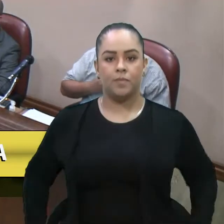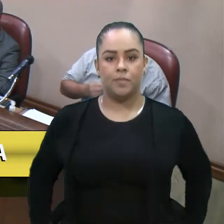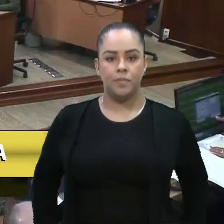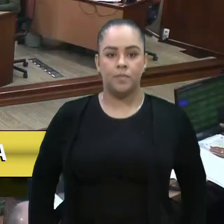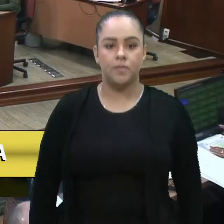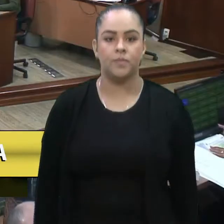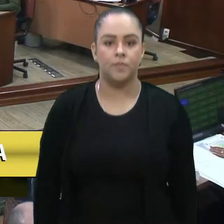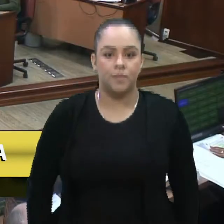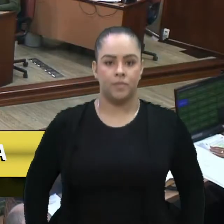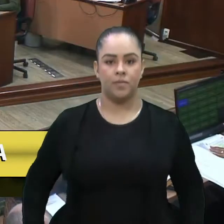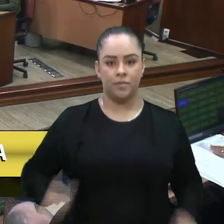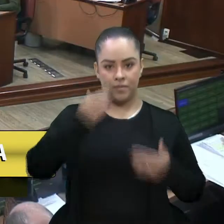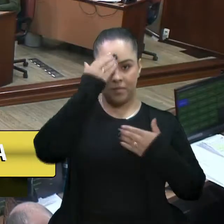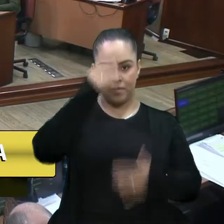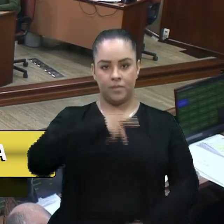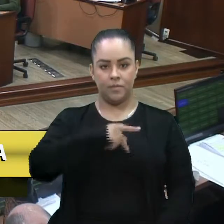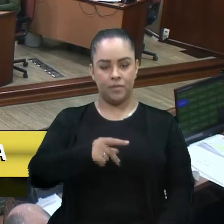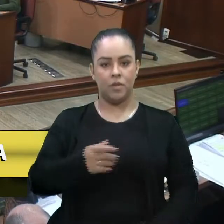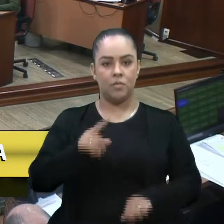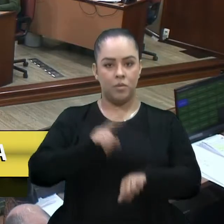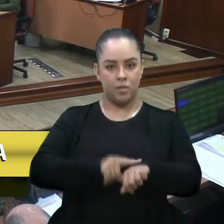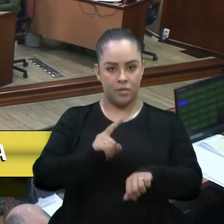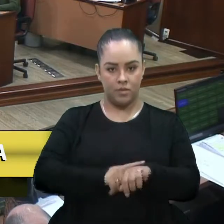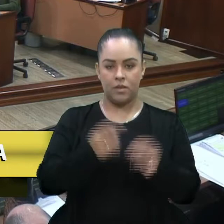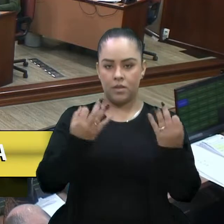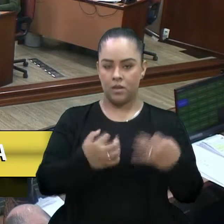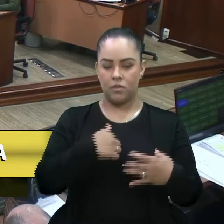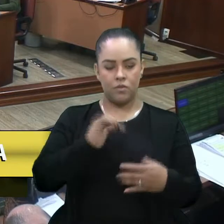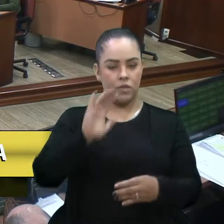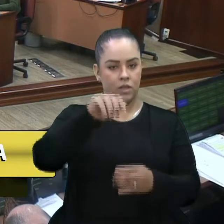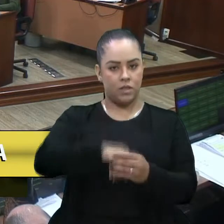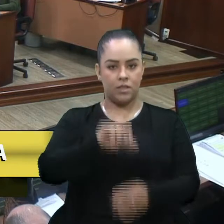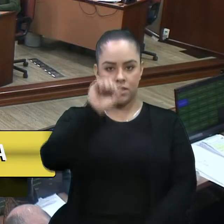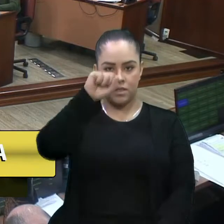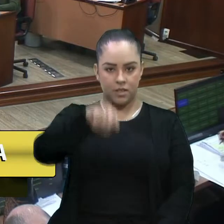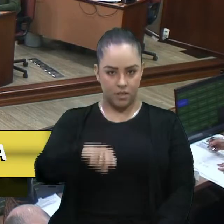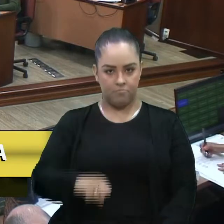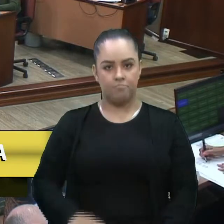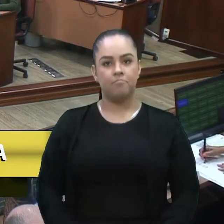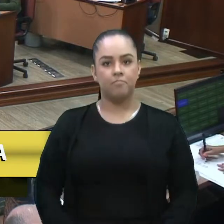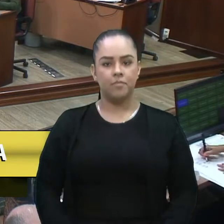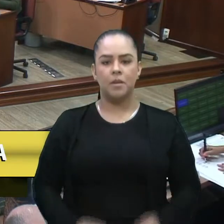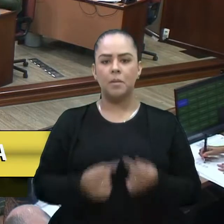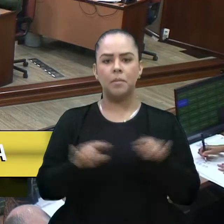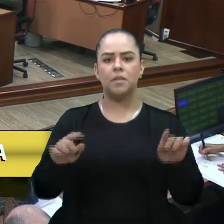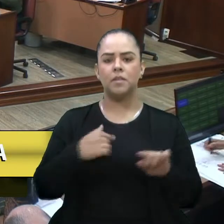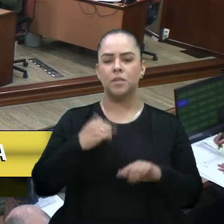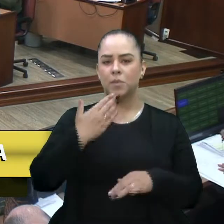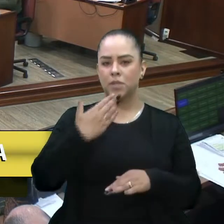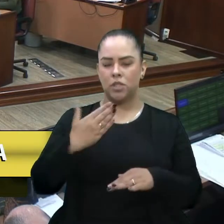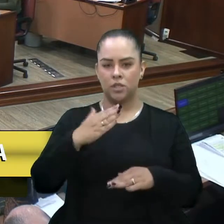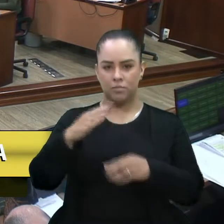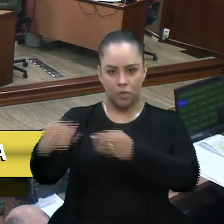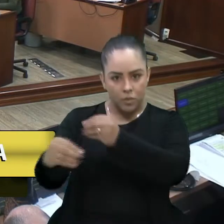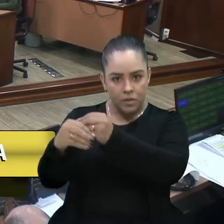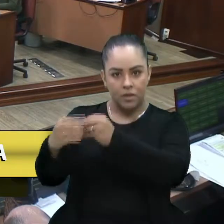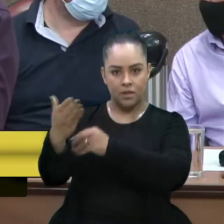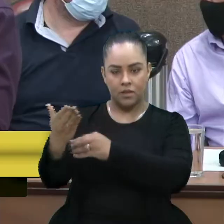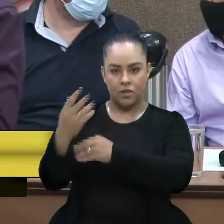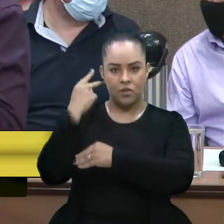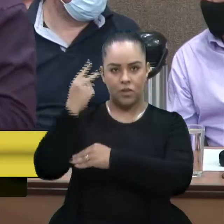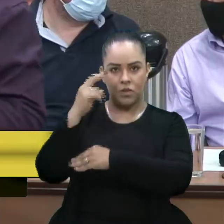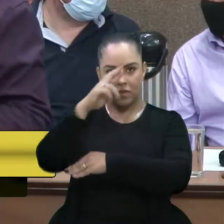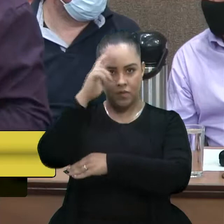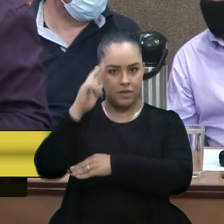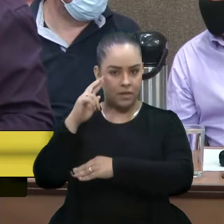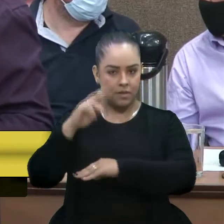Obrigado, senhor presidente. Em momento oportuno, com certeza eu votaria favorável. Mas quando eu pedi a parte para o vereador Rafael,